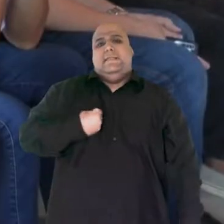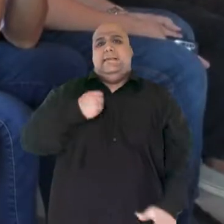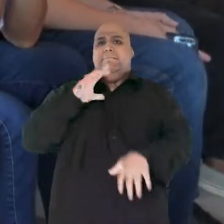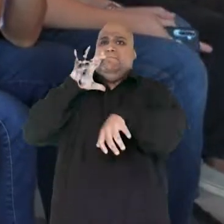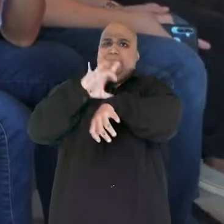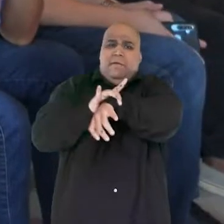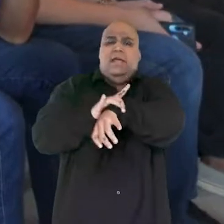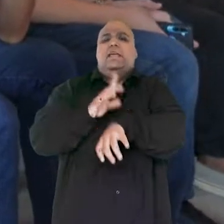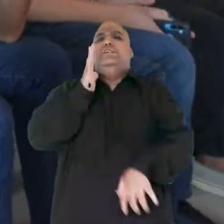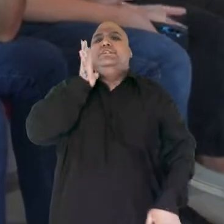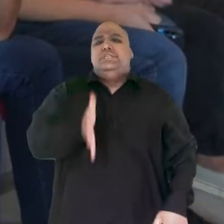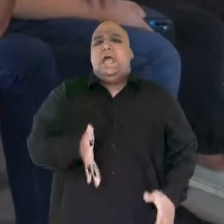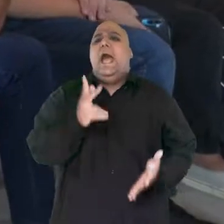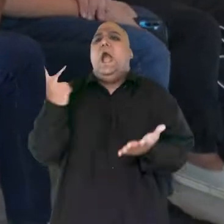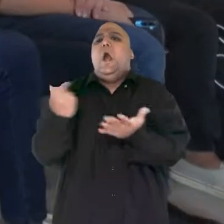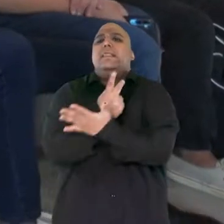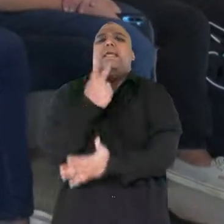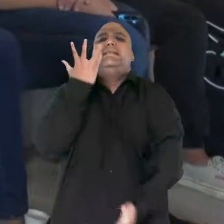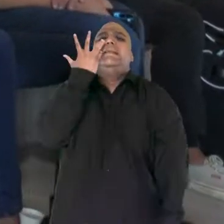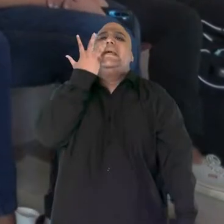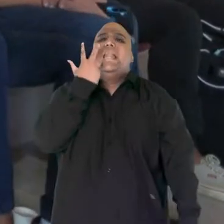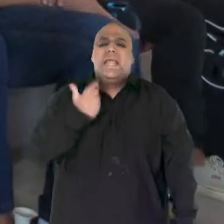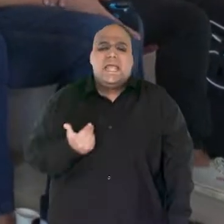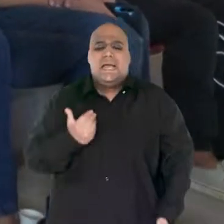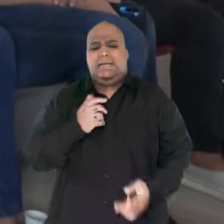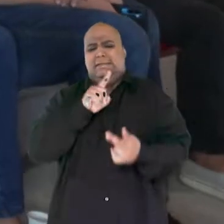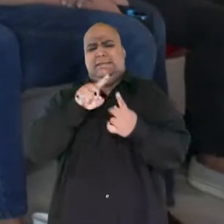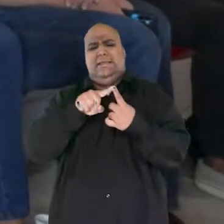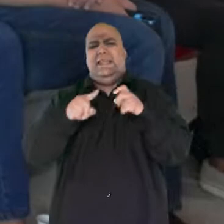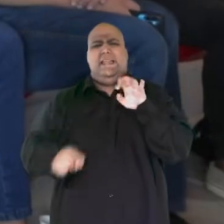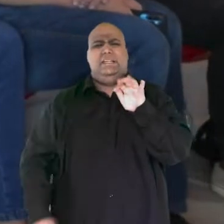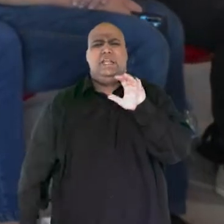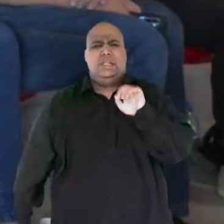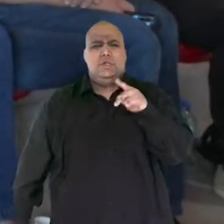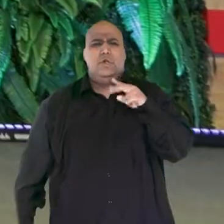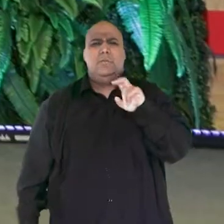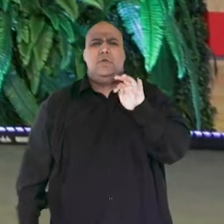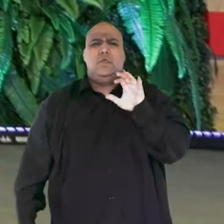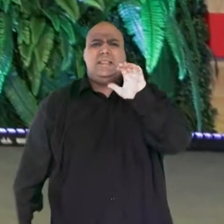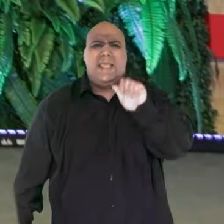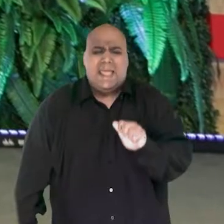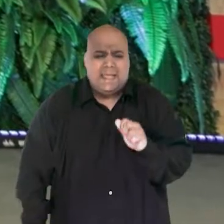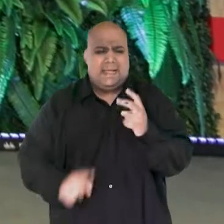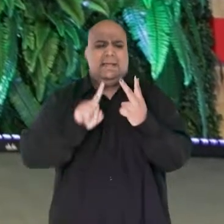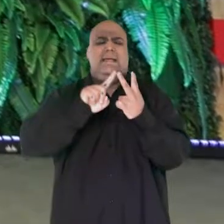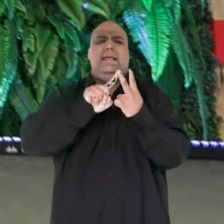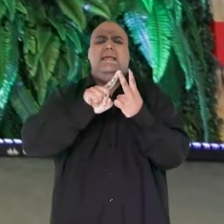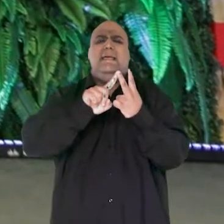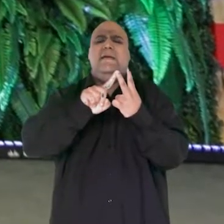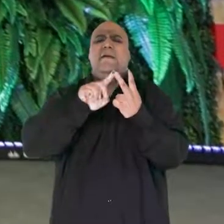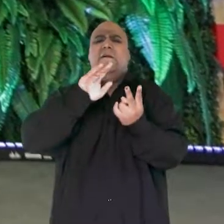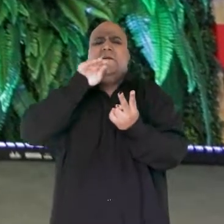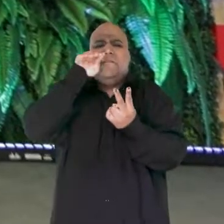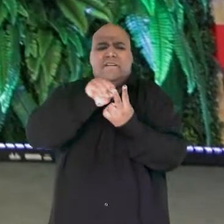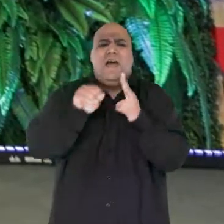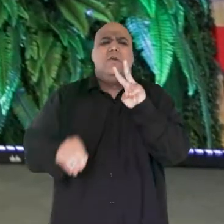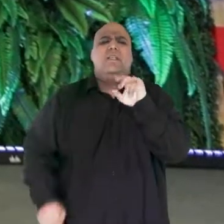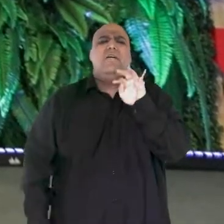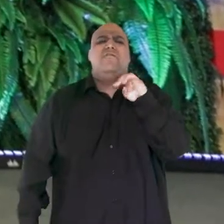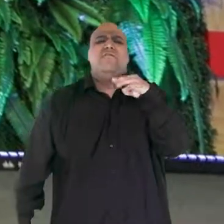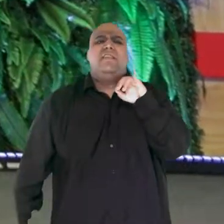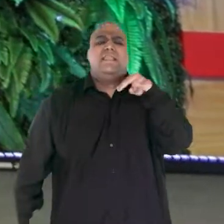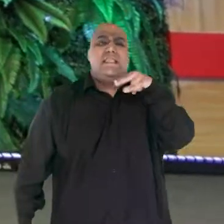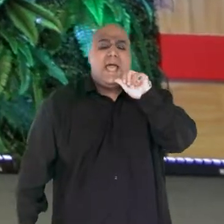que já atingiram nossa infância, como a disfunção energético-proteica, como carências de